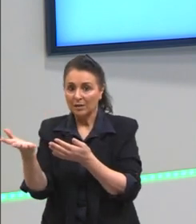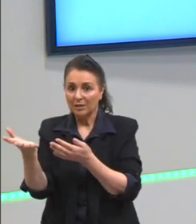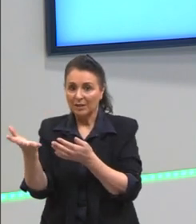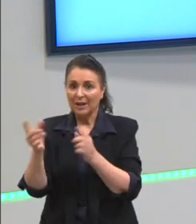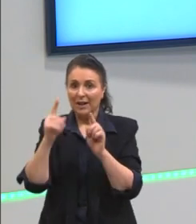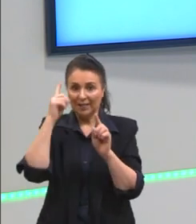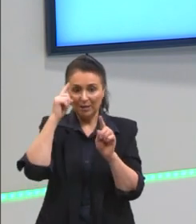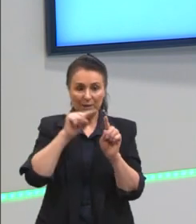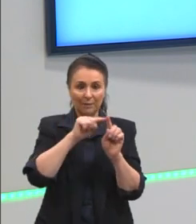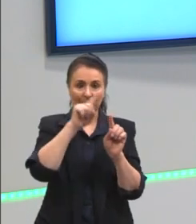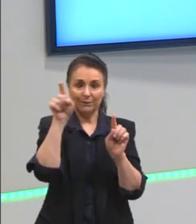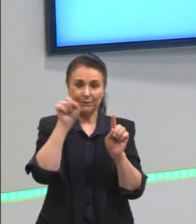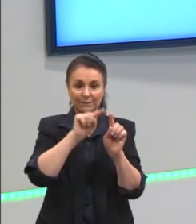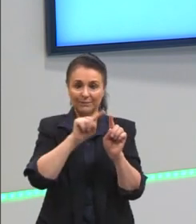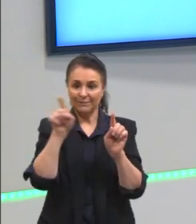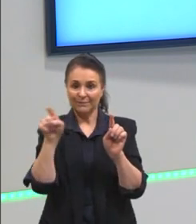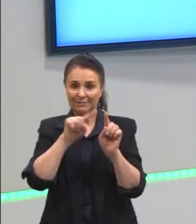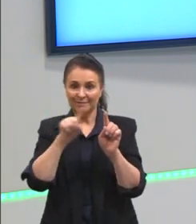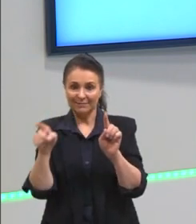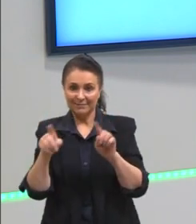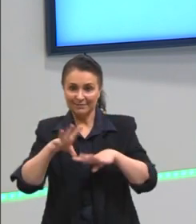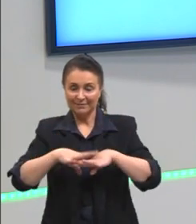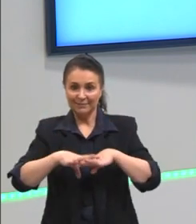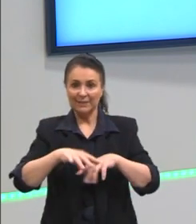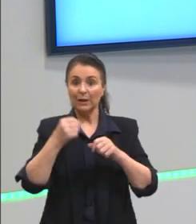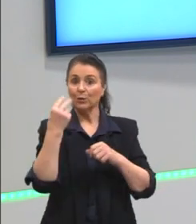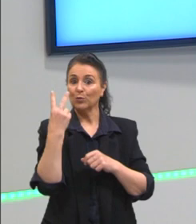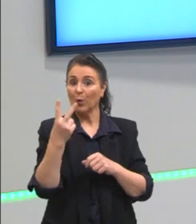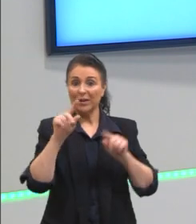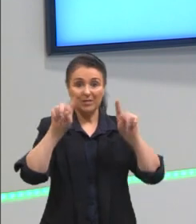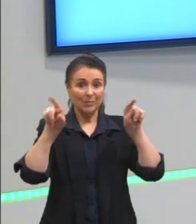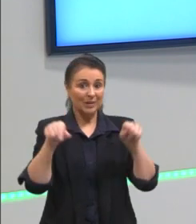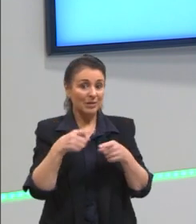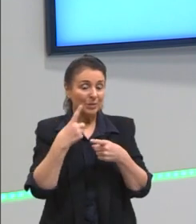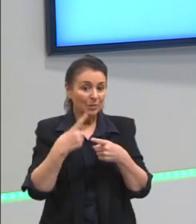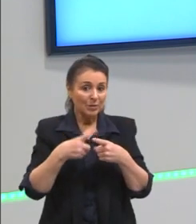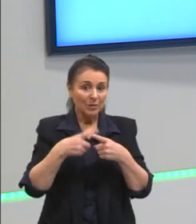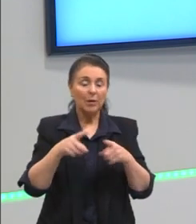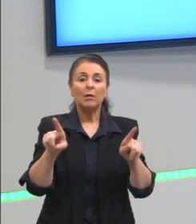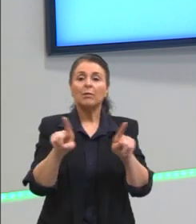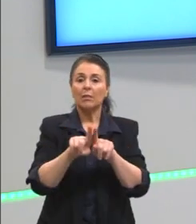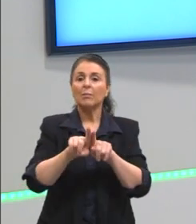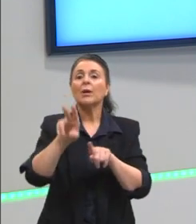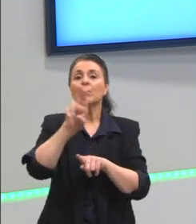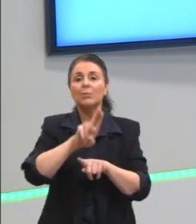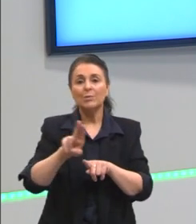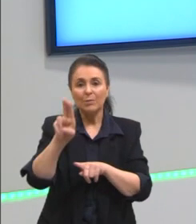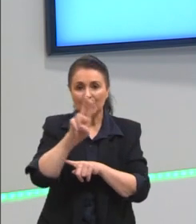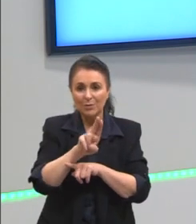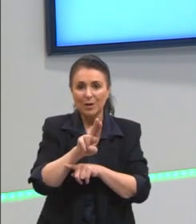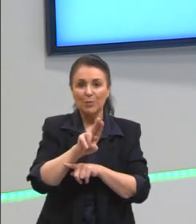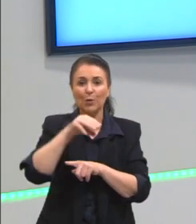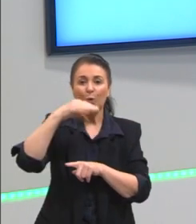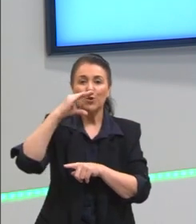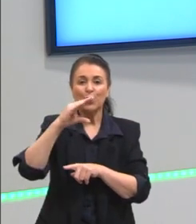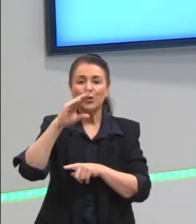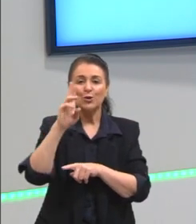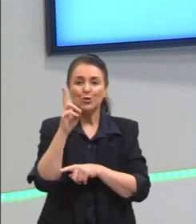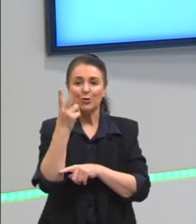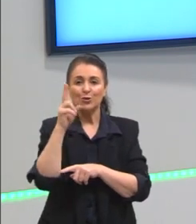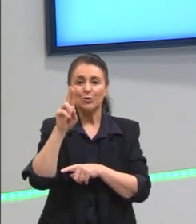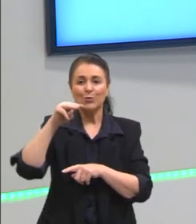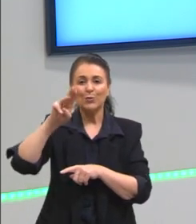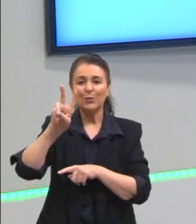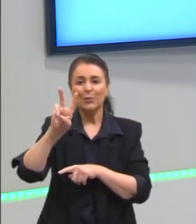matemática. Quando nós temos dois parênteses multiplicando, nós também utilizamos o chuveirinho, né? a